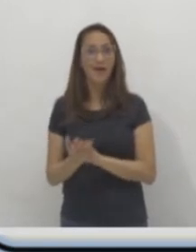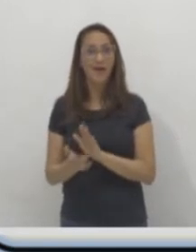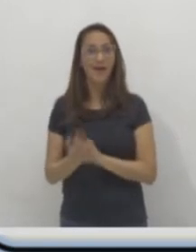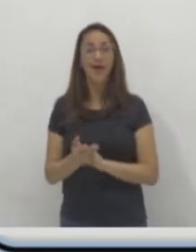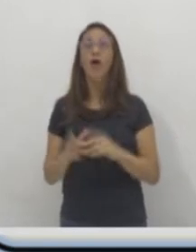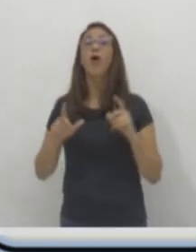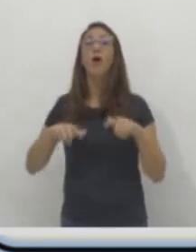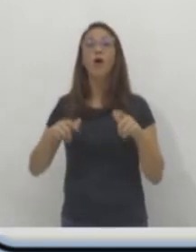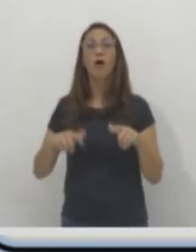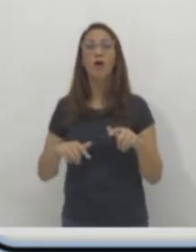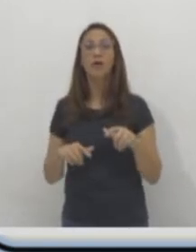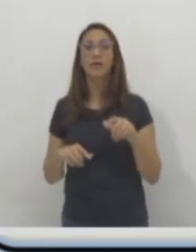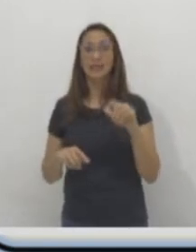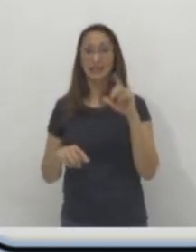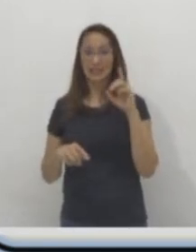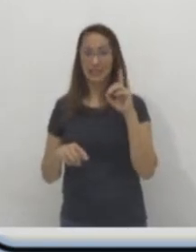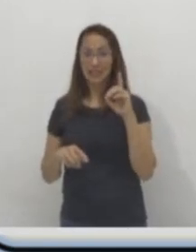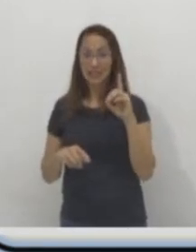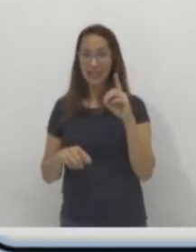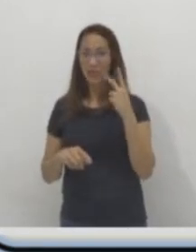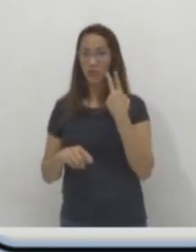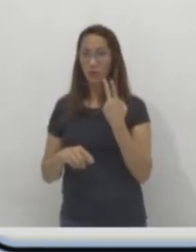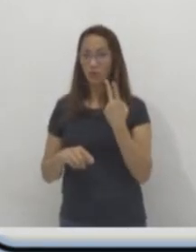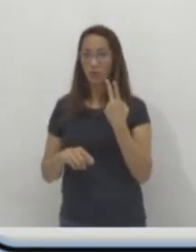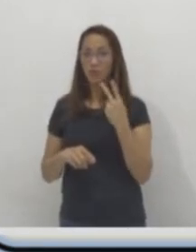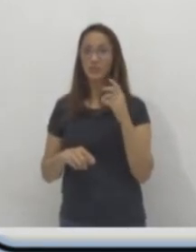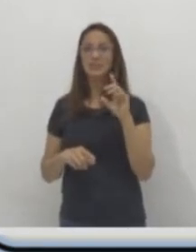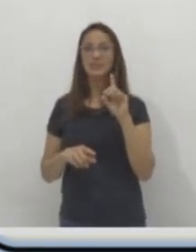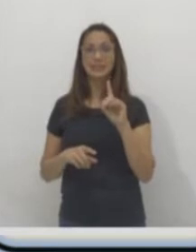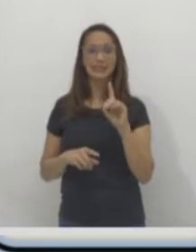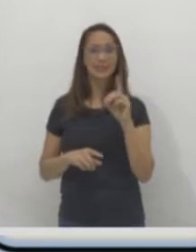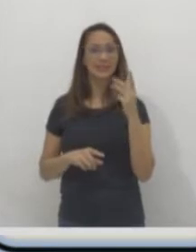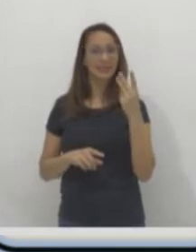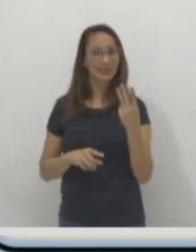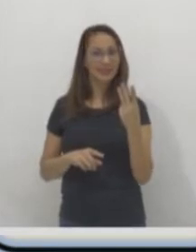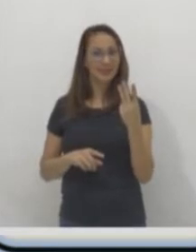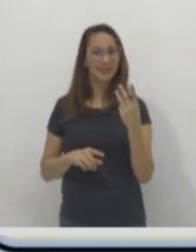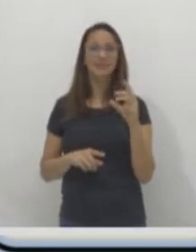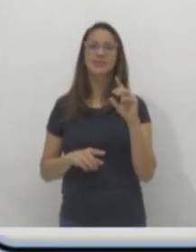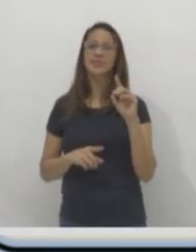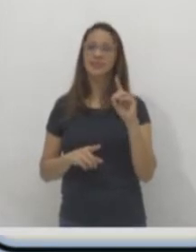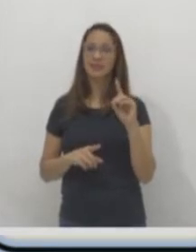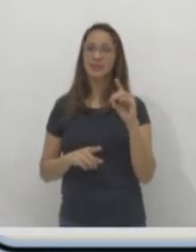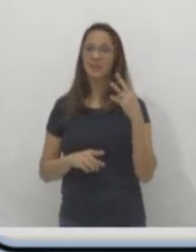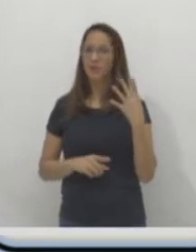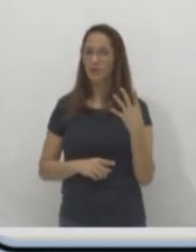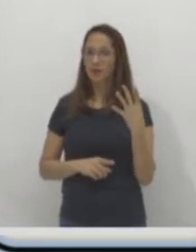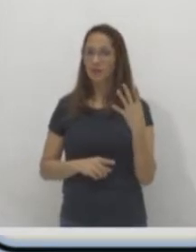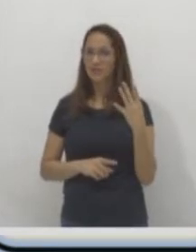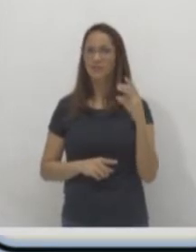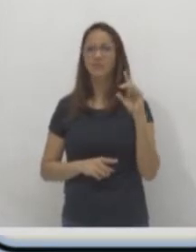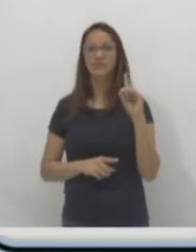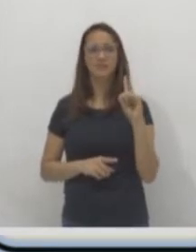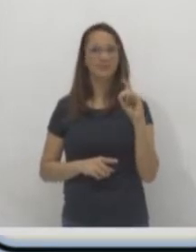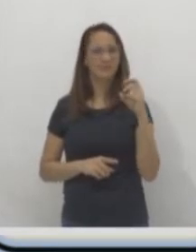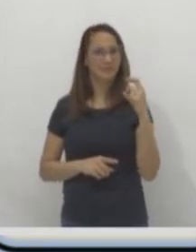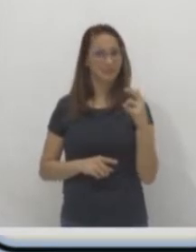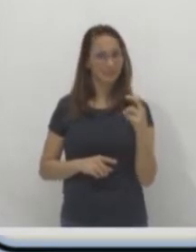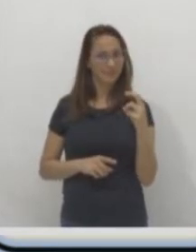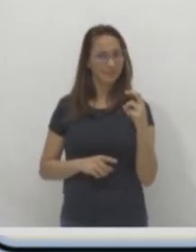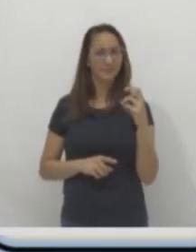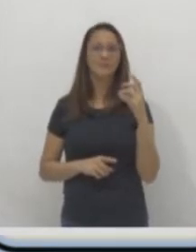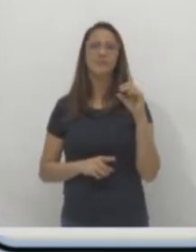no D2, no D3, no D4, no D5, no